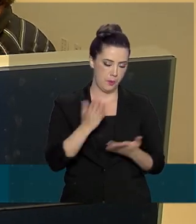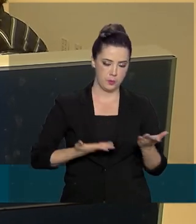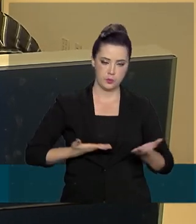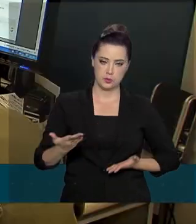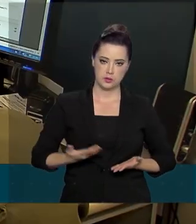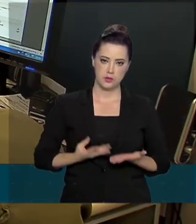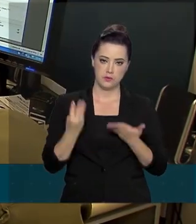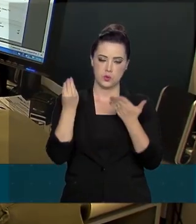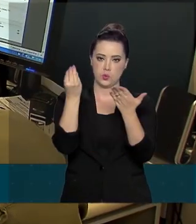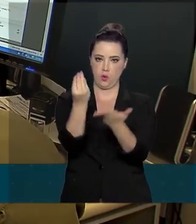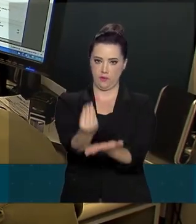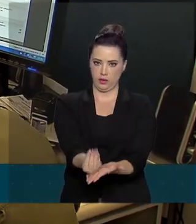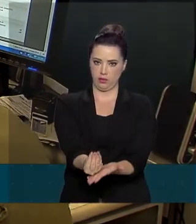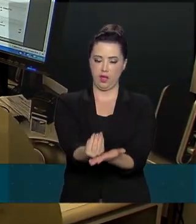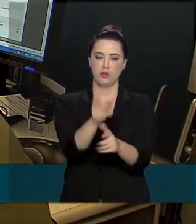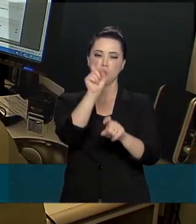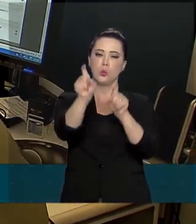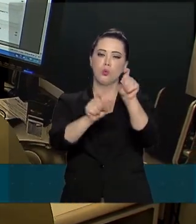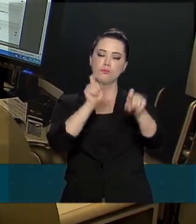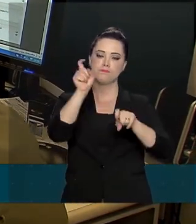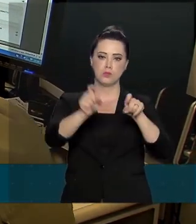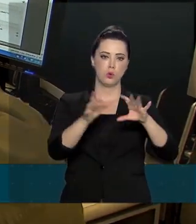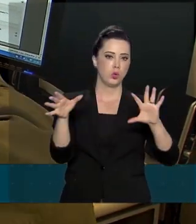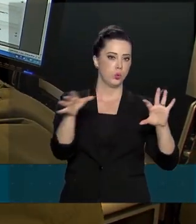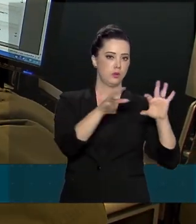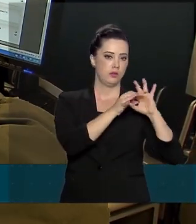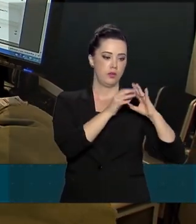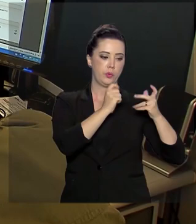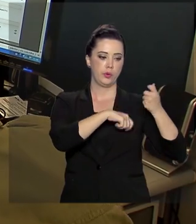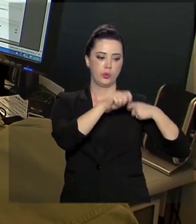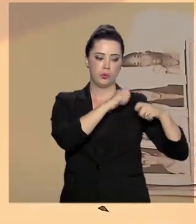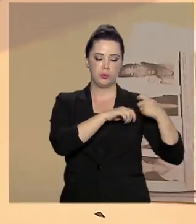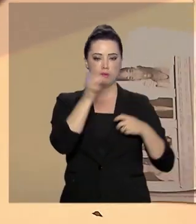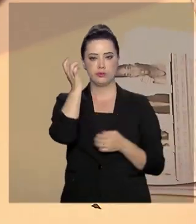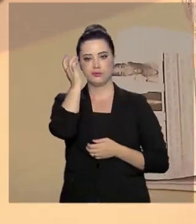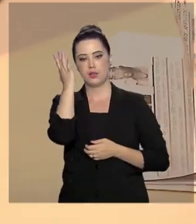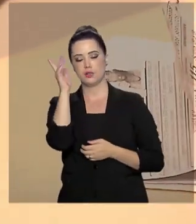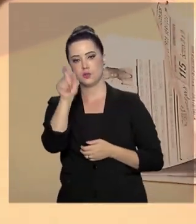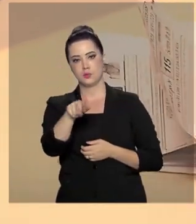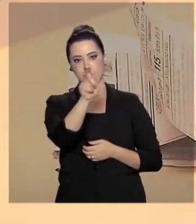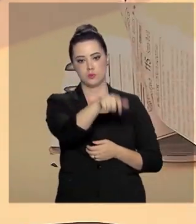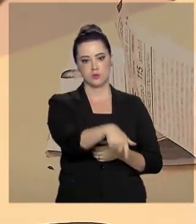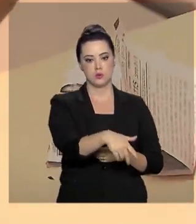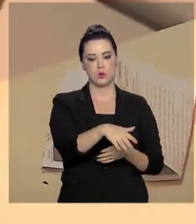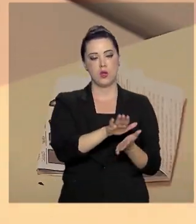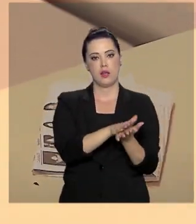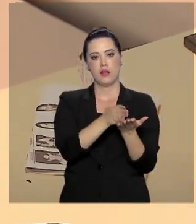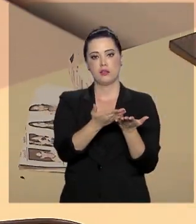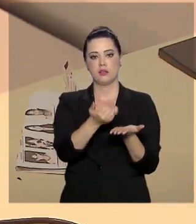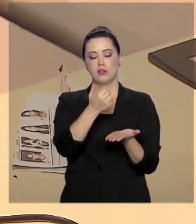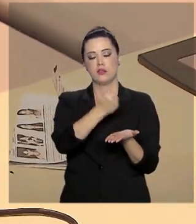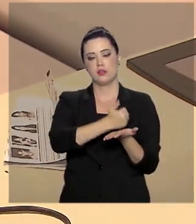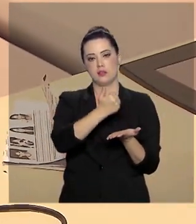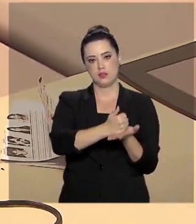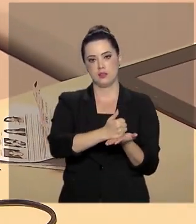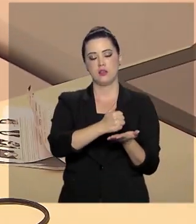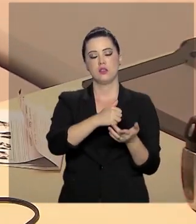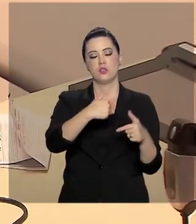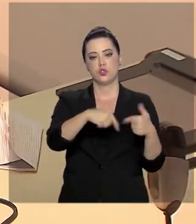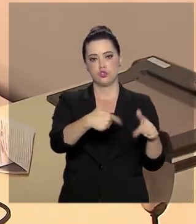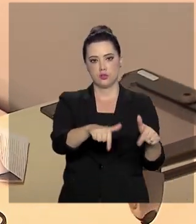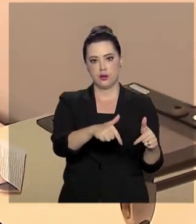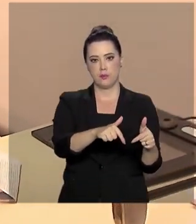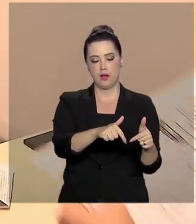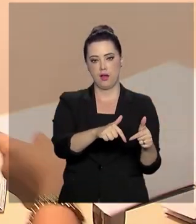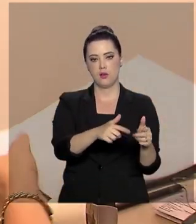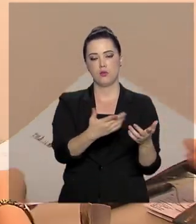digitalizado que uniu economia e facilidade para os cidadãos é a carteira de trabalho digital. Antes, emitir